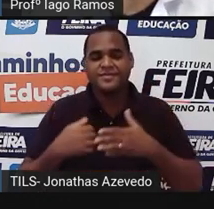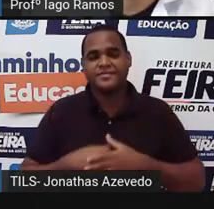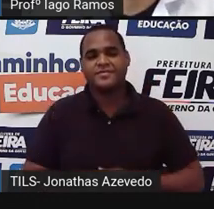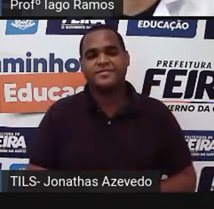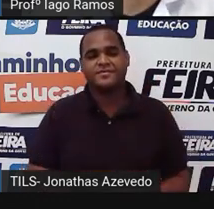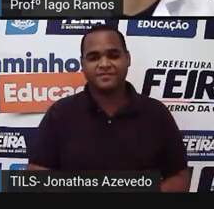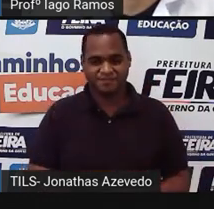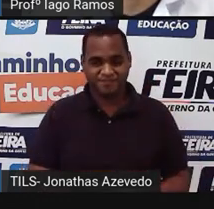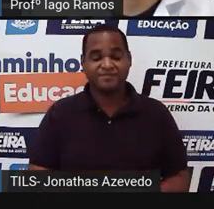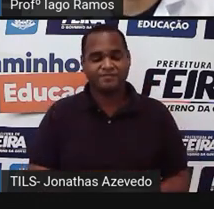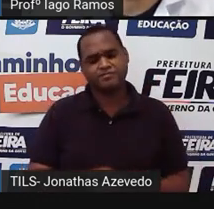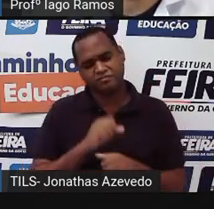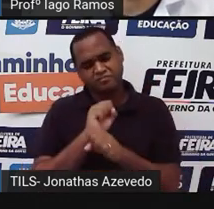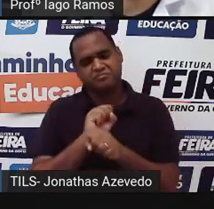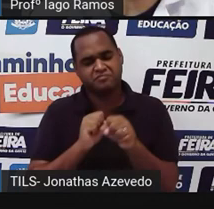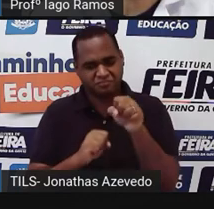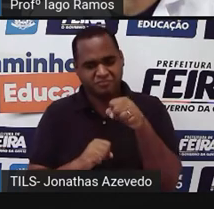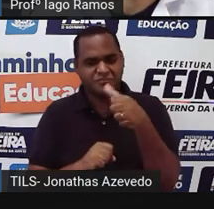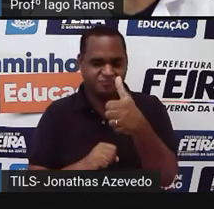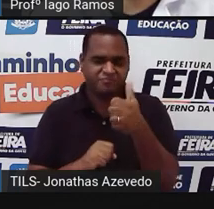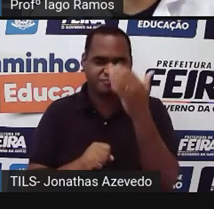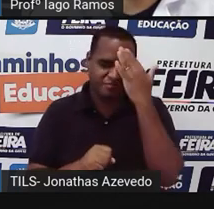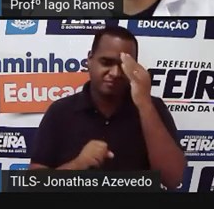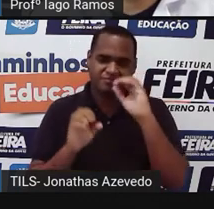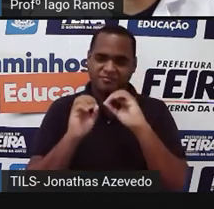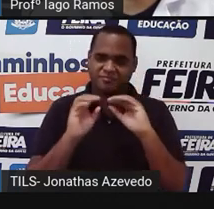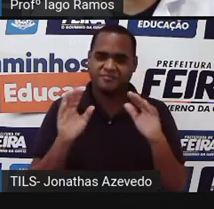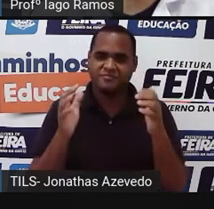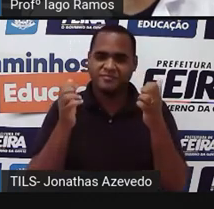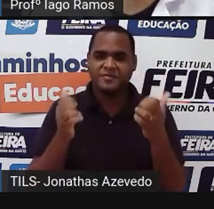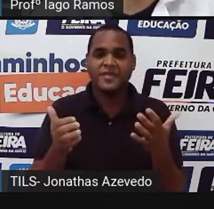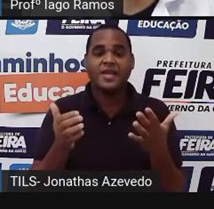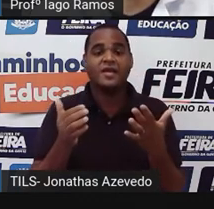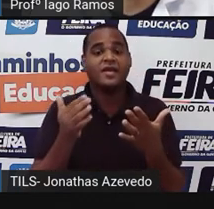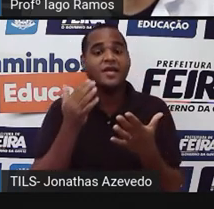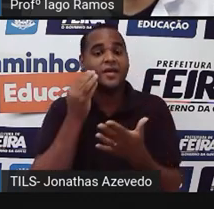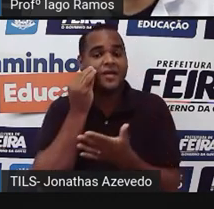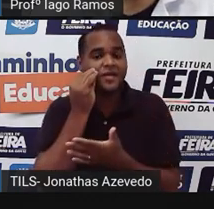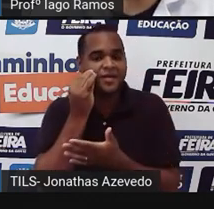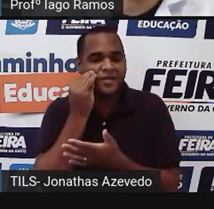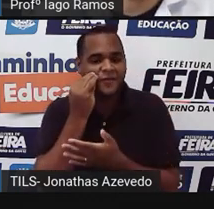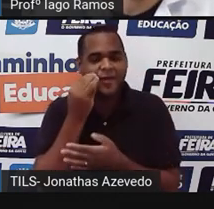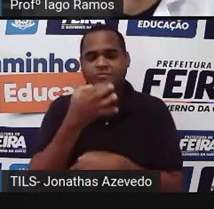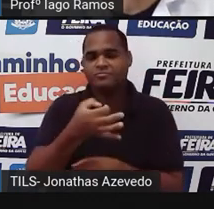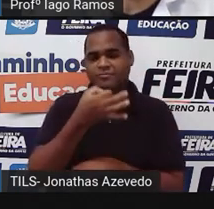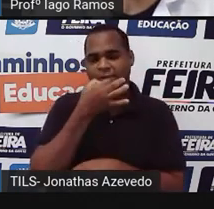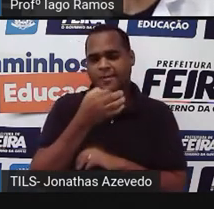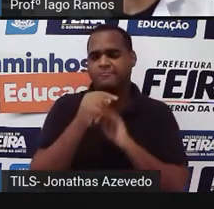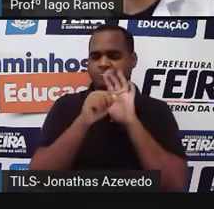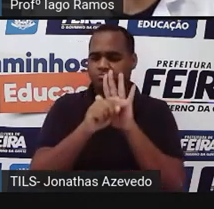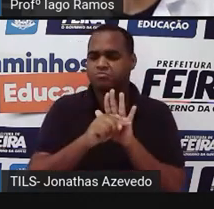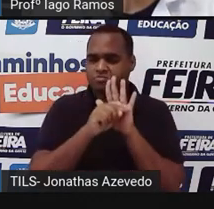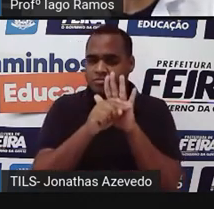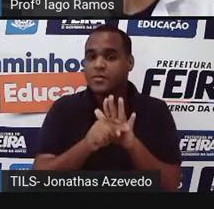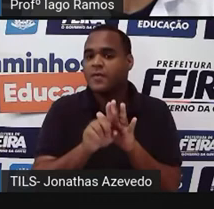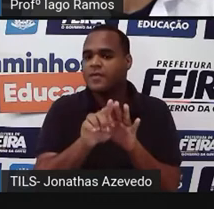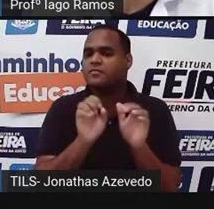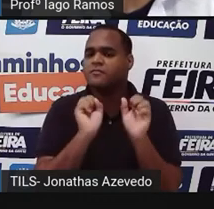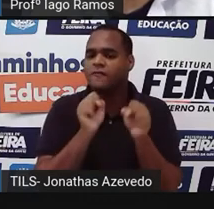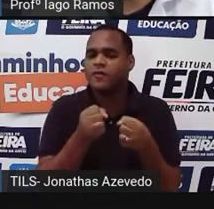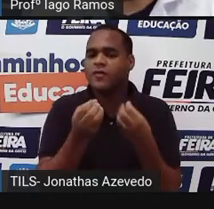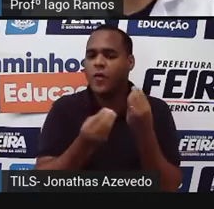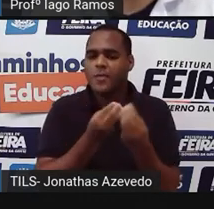eu espero que sim tá bom? e eu deixo pra você o seguinte como uma dica é você tentar